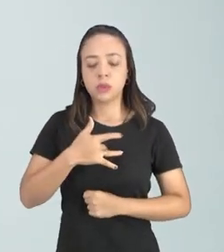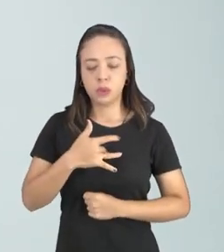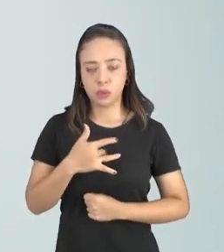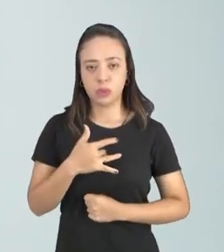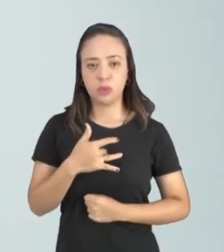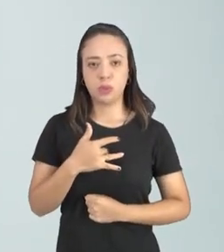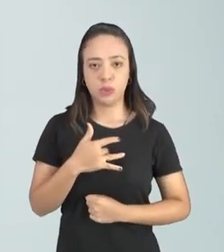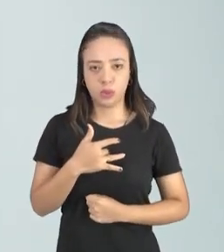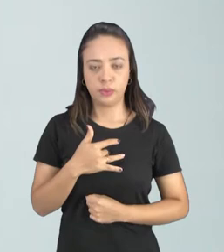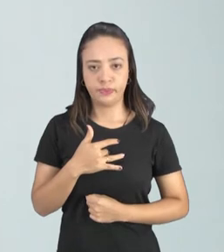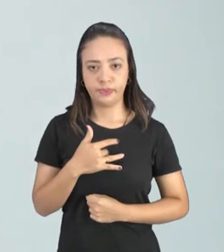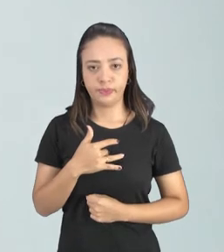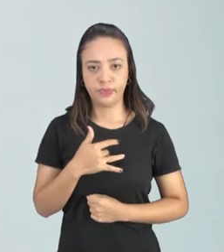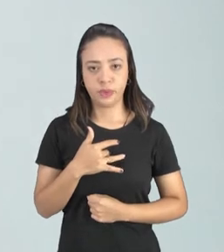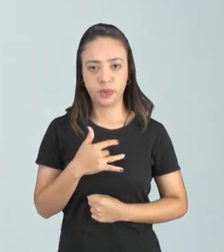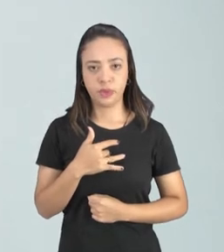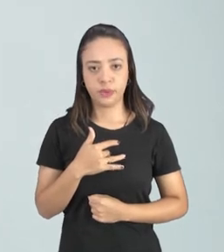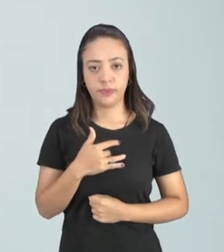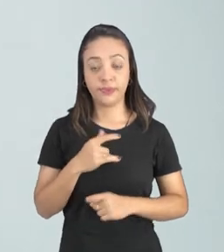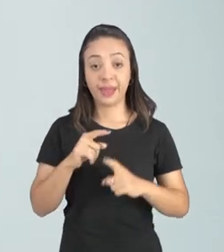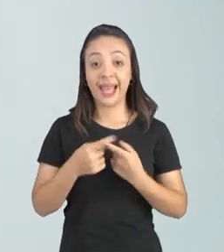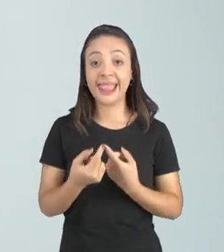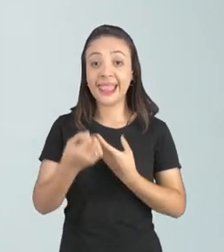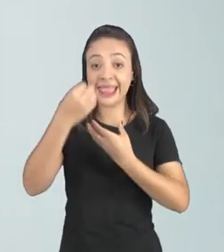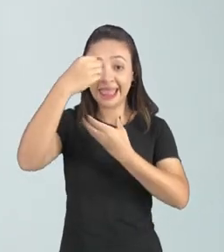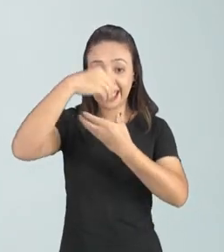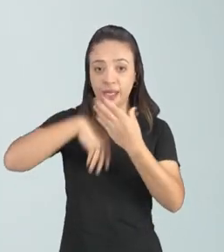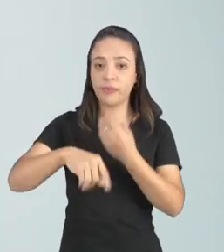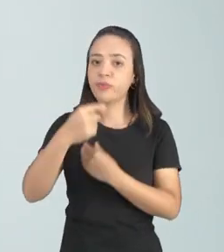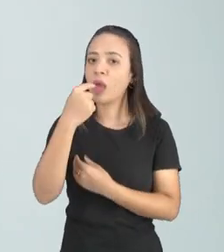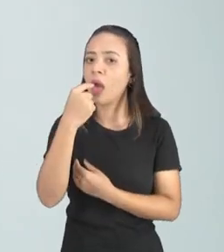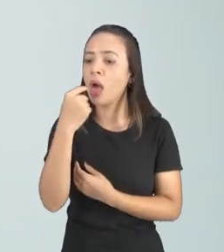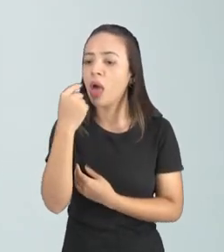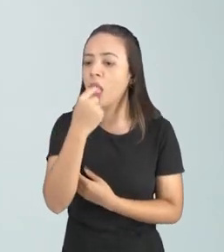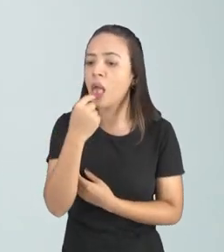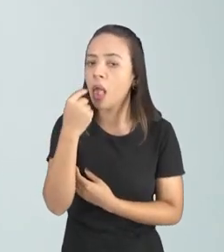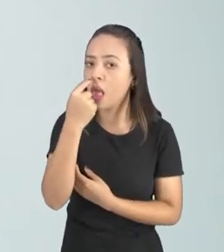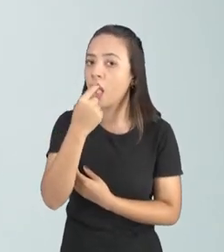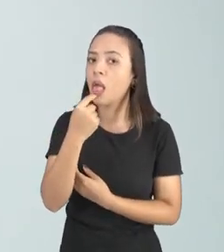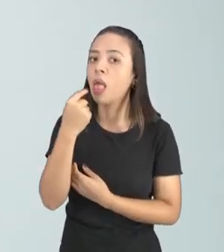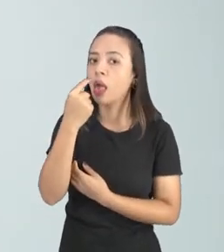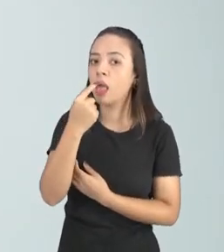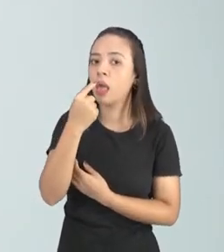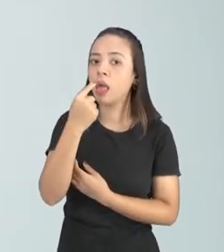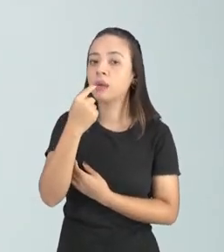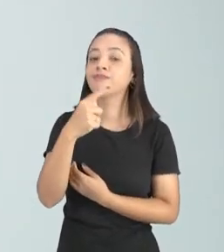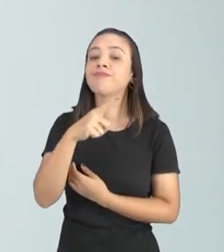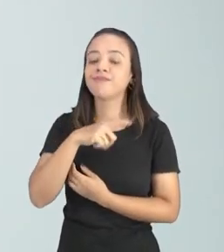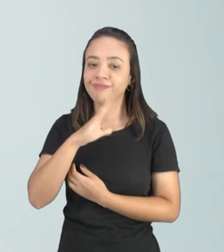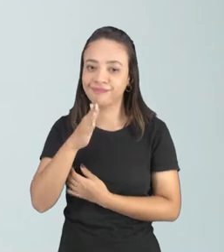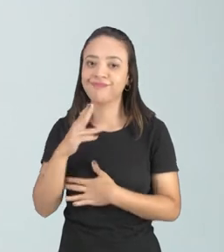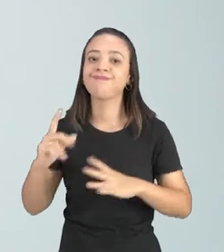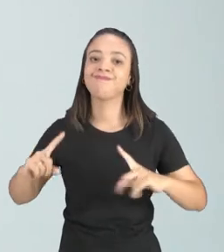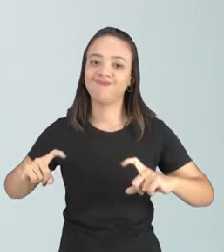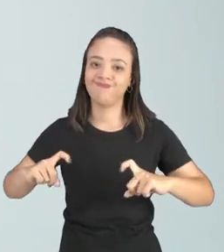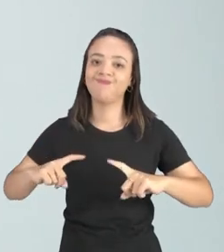nas suas gotículas de saliva ela vai ter justamente essa bactéria